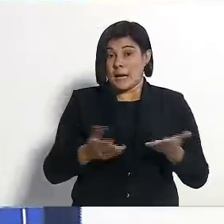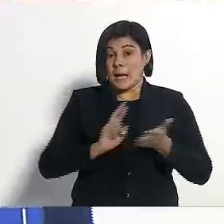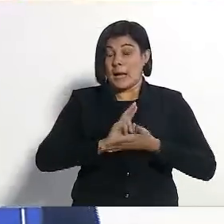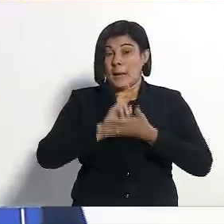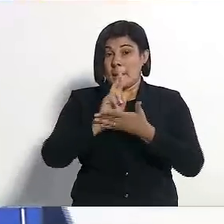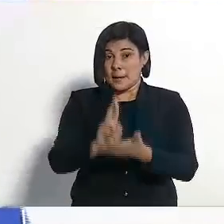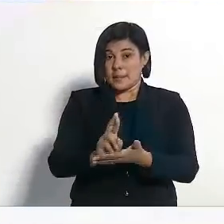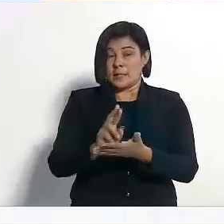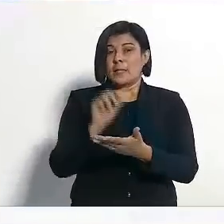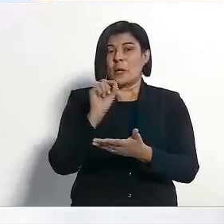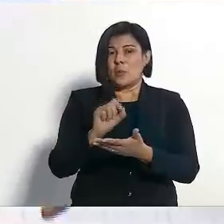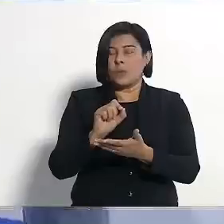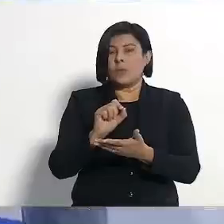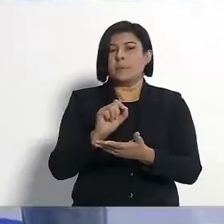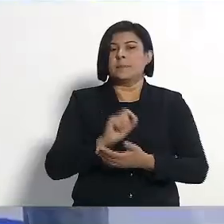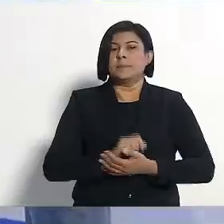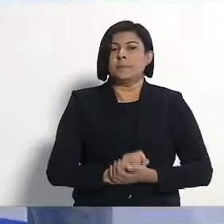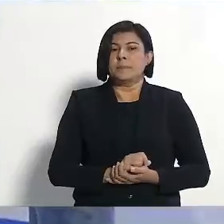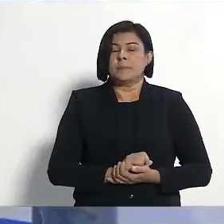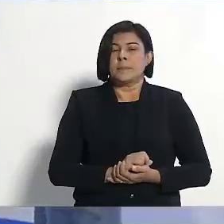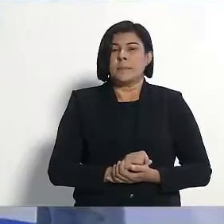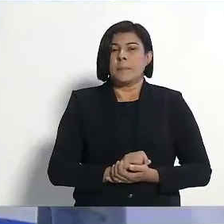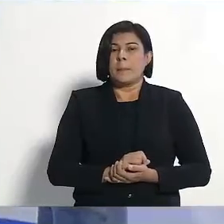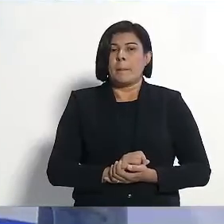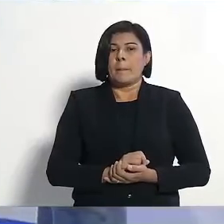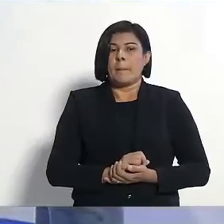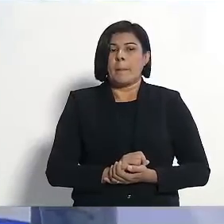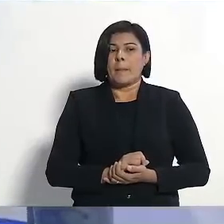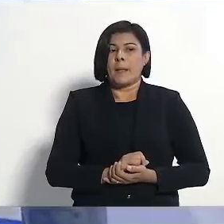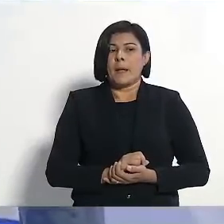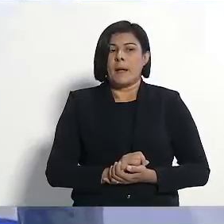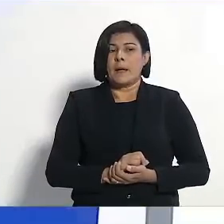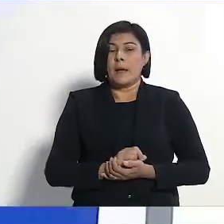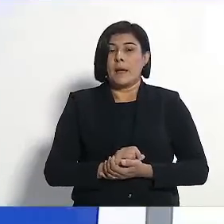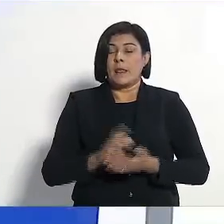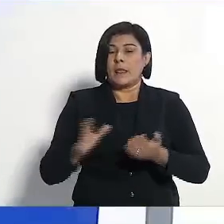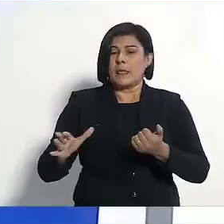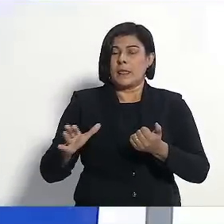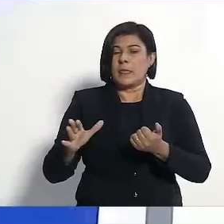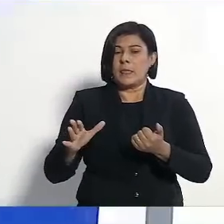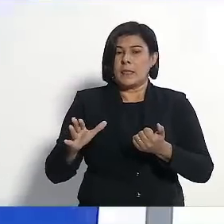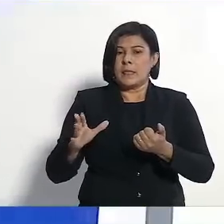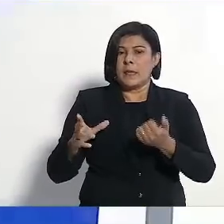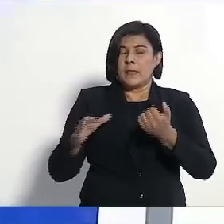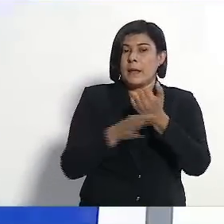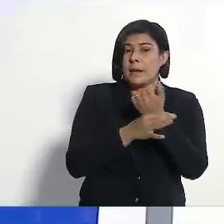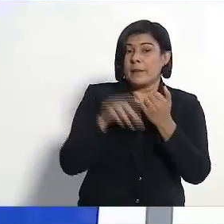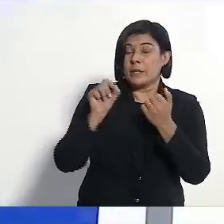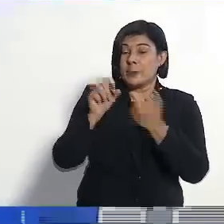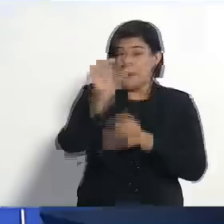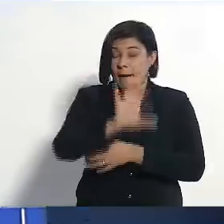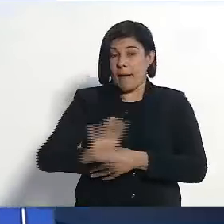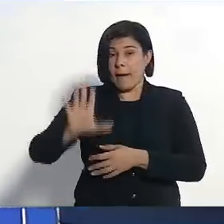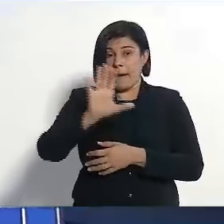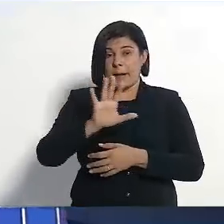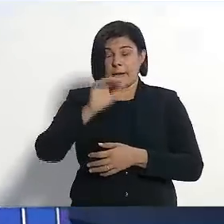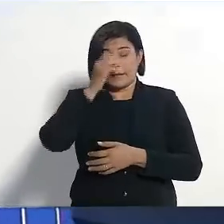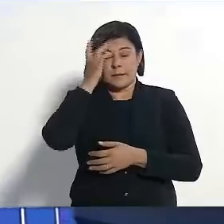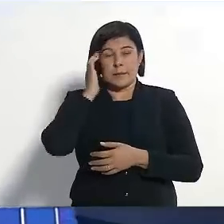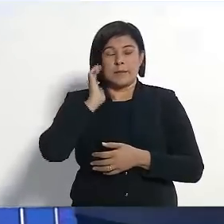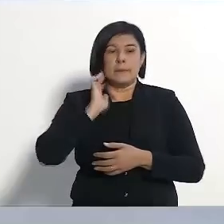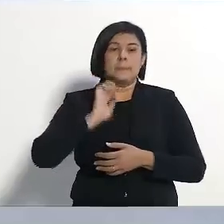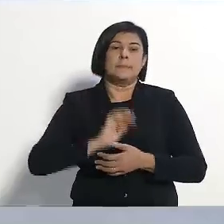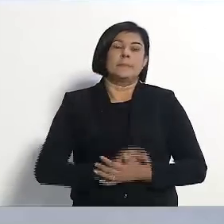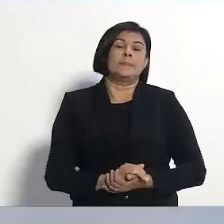nesta eleição. Você defende o setor querendo iludir as mulheres. Candidata,